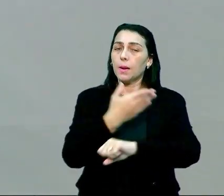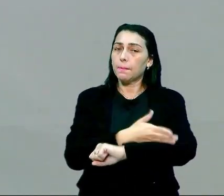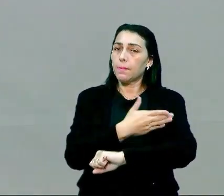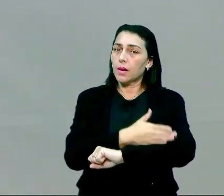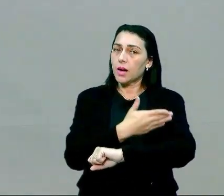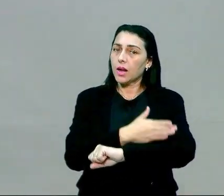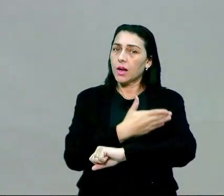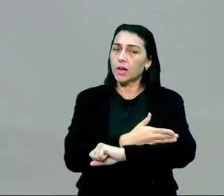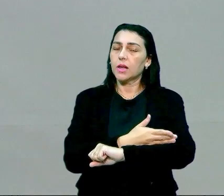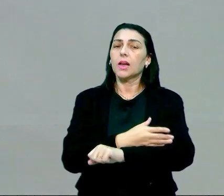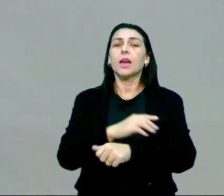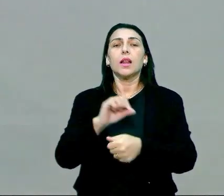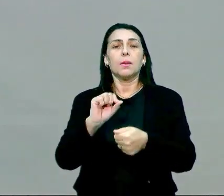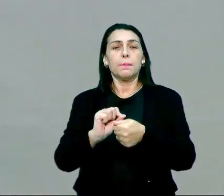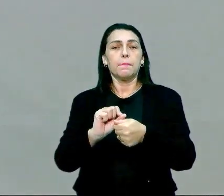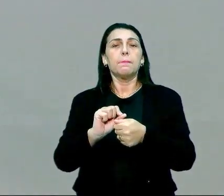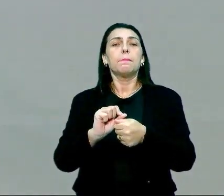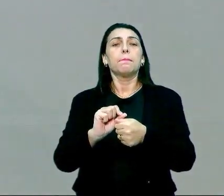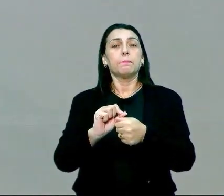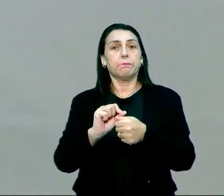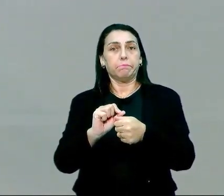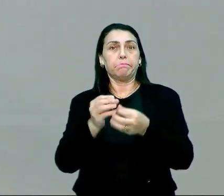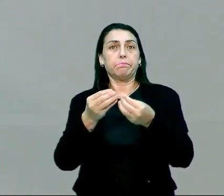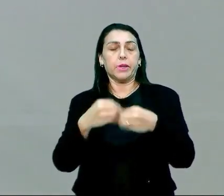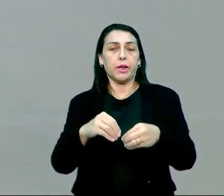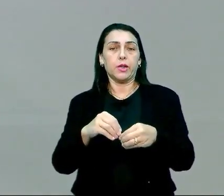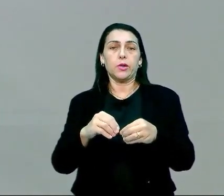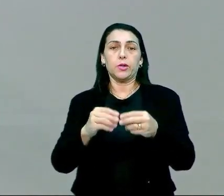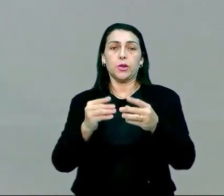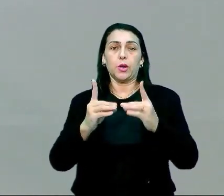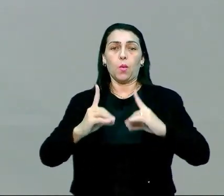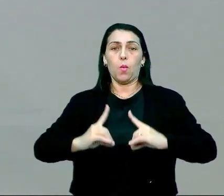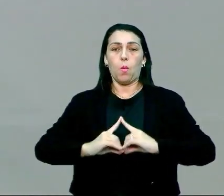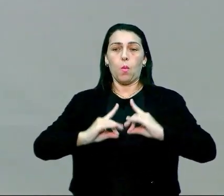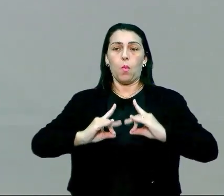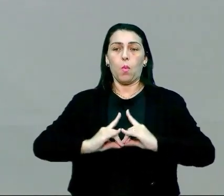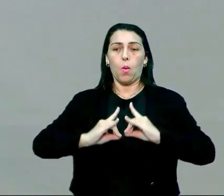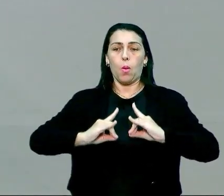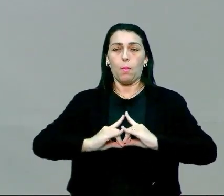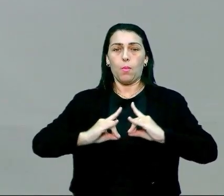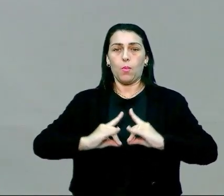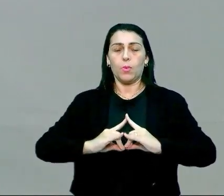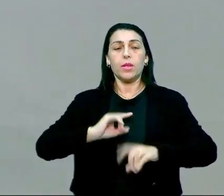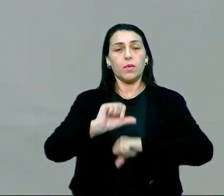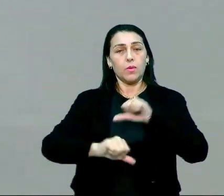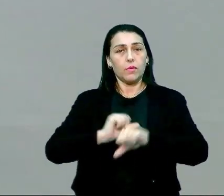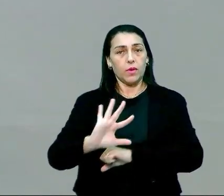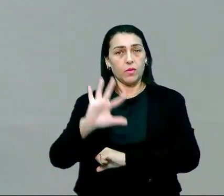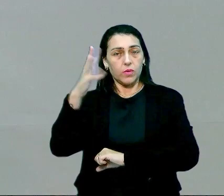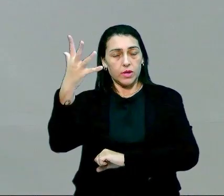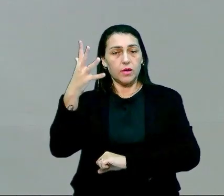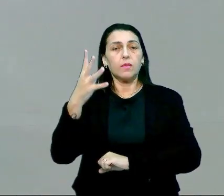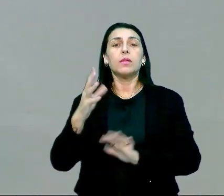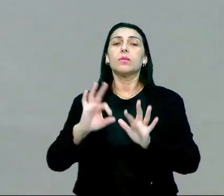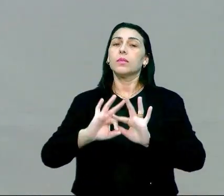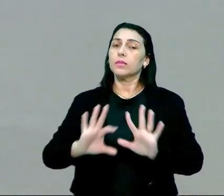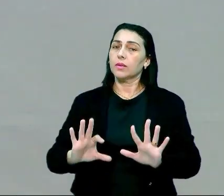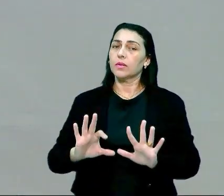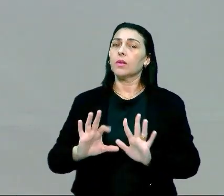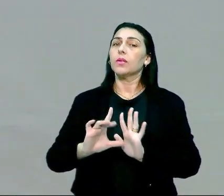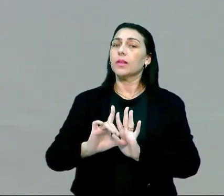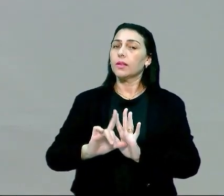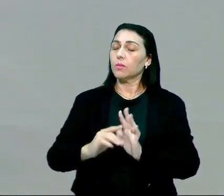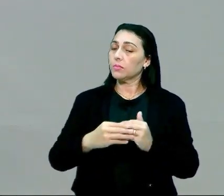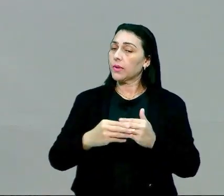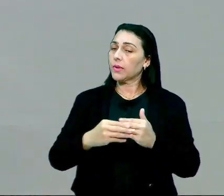de exercício físico, ela afeta o nosso hormonal. E esse hormônio, ele vai fazendo essa movimentação e essa transformação vai acontecendo e vai permitindo a melhora na casa da